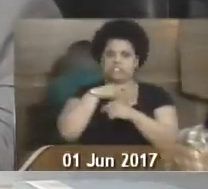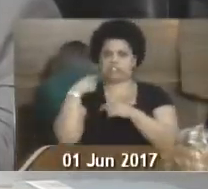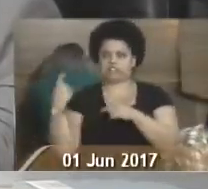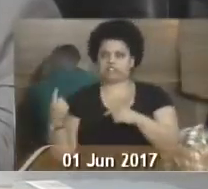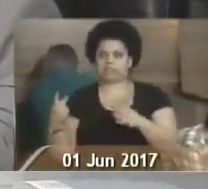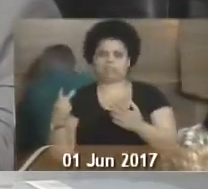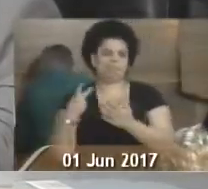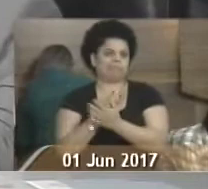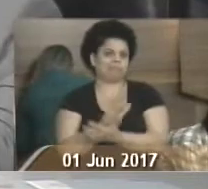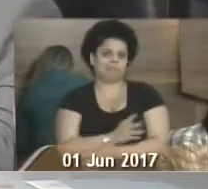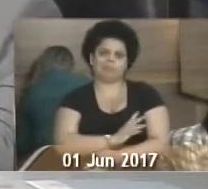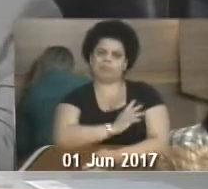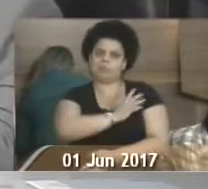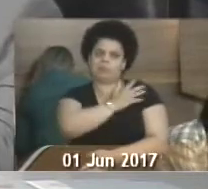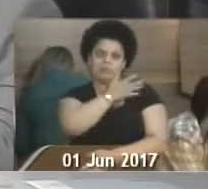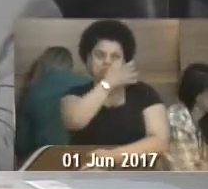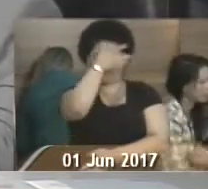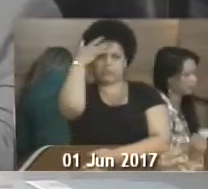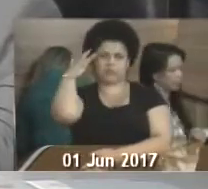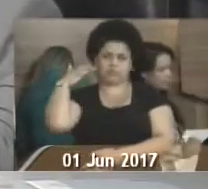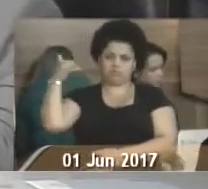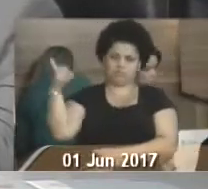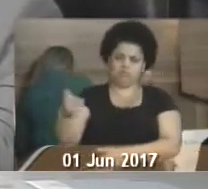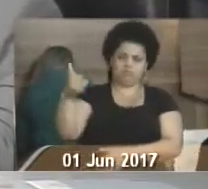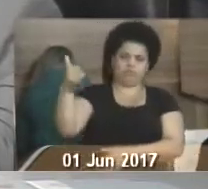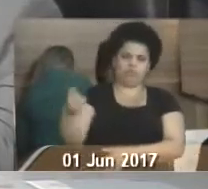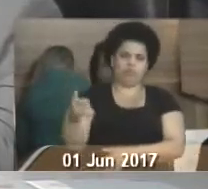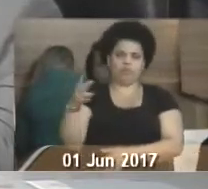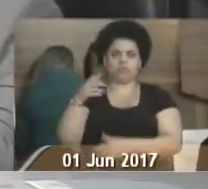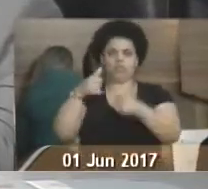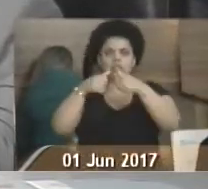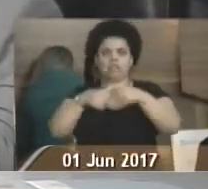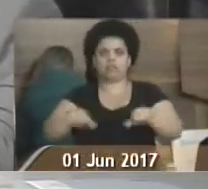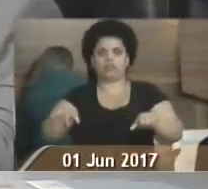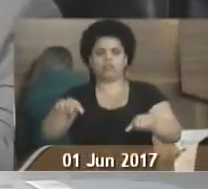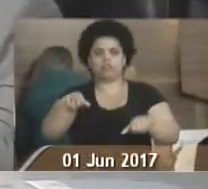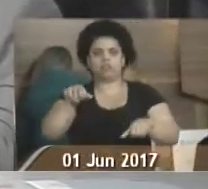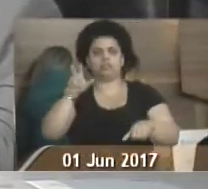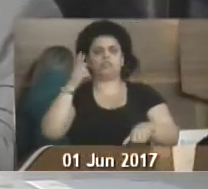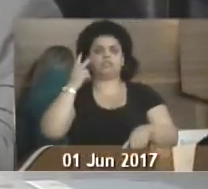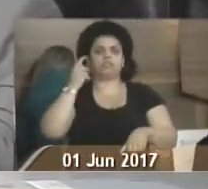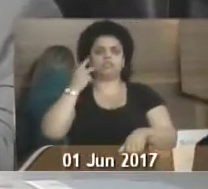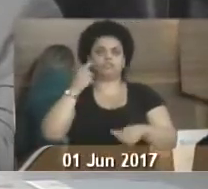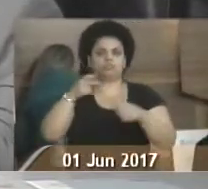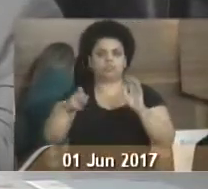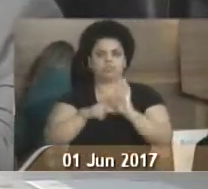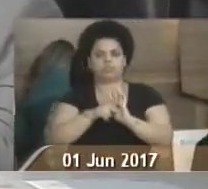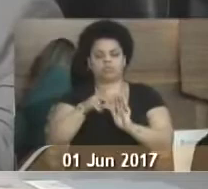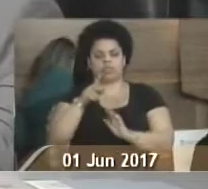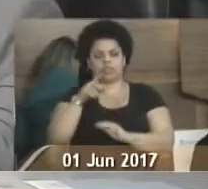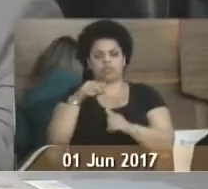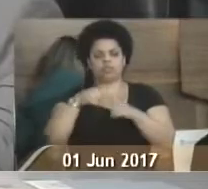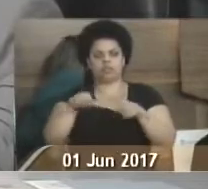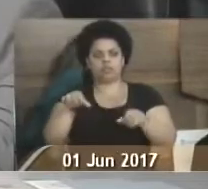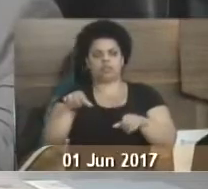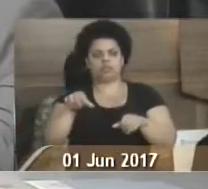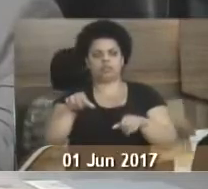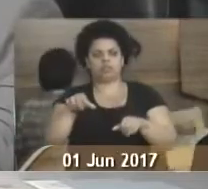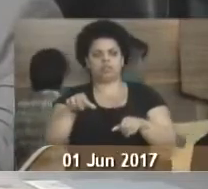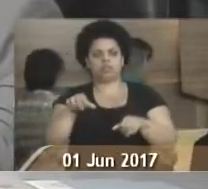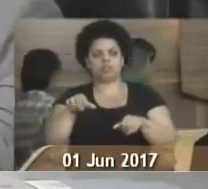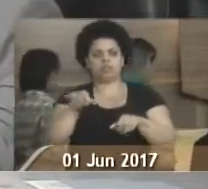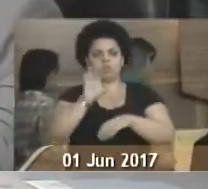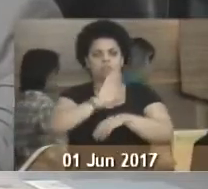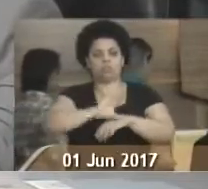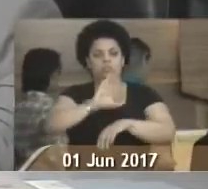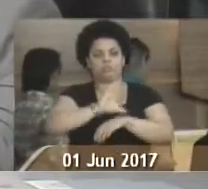caso horrível que foi o assassinato de um delegado que estava em Florianópolis, delegado titular da nossa delegacia aqui de Polícia Federal, estava em Florianópolis fazendo